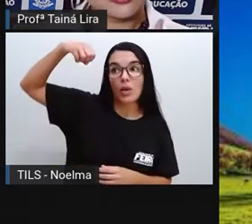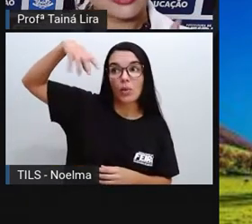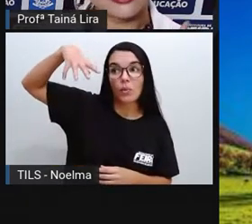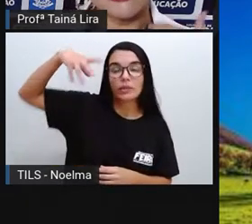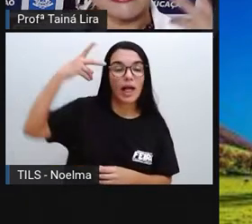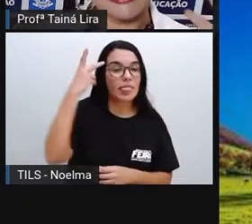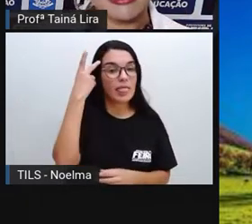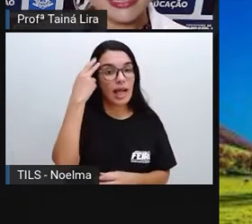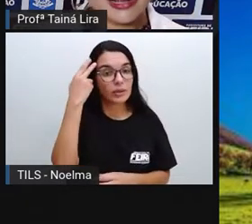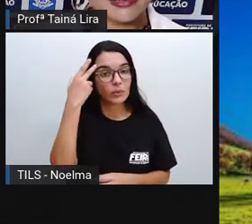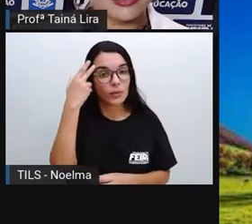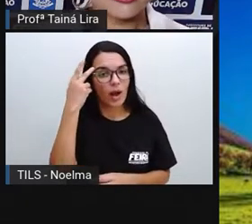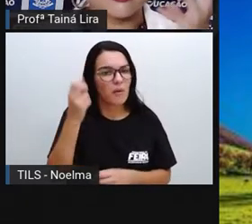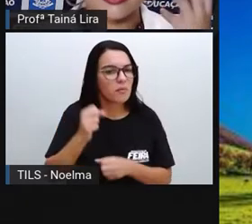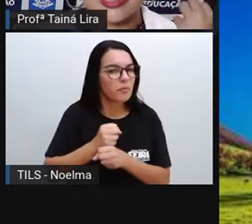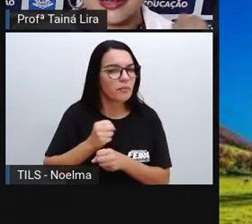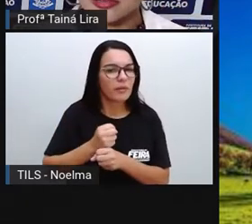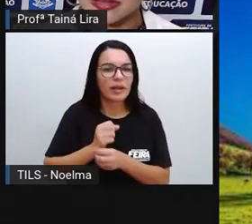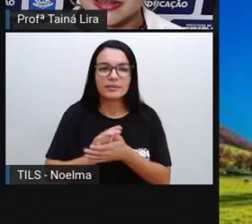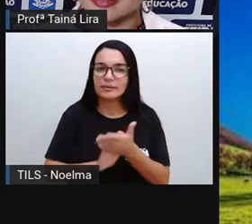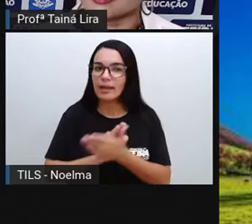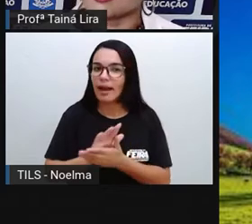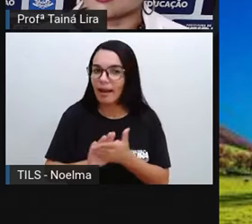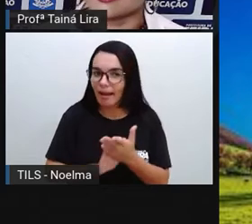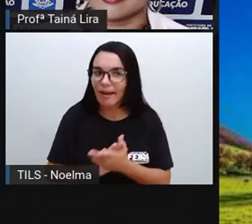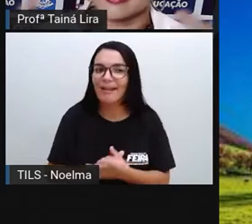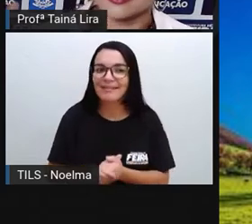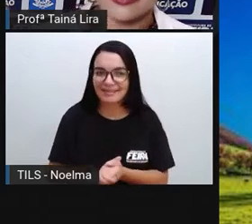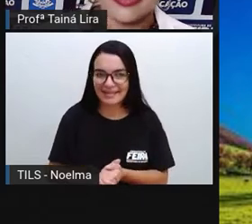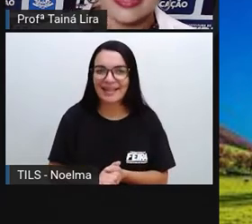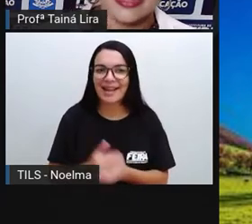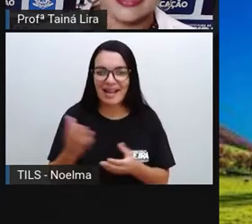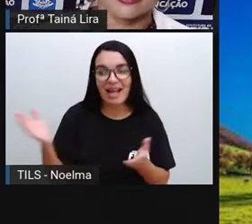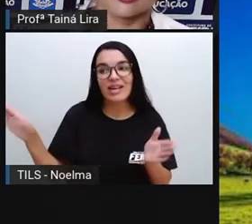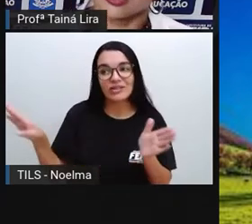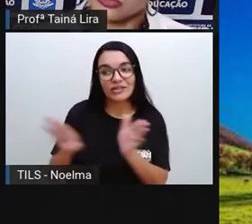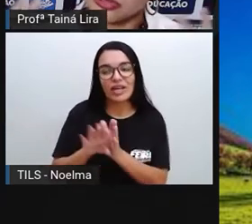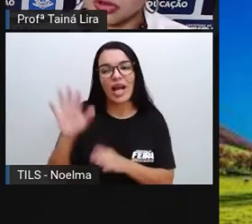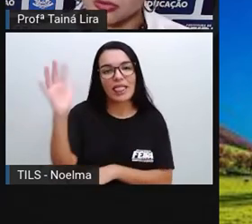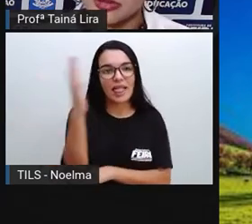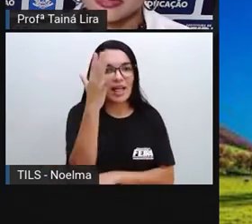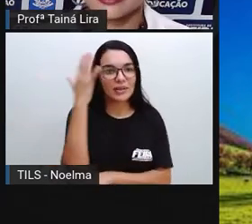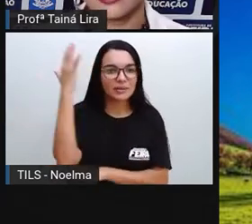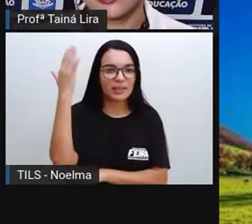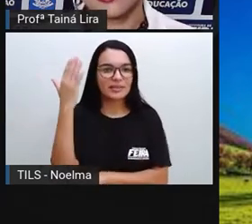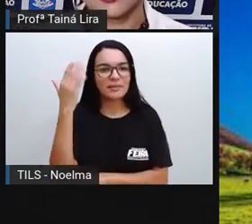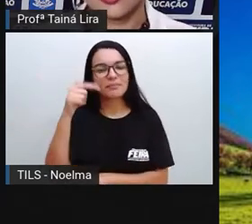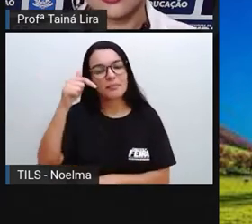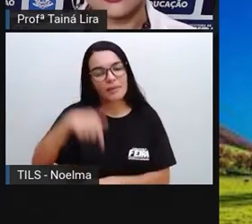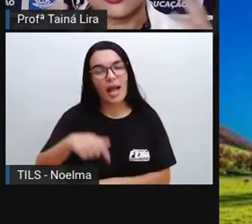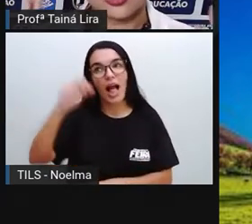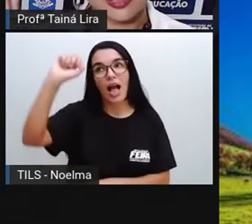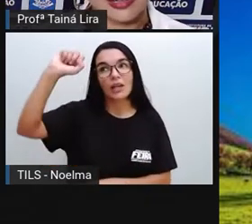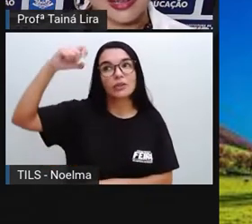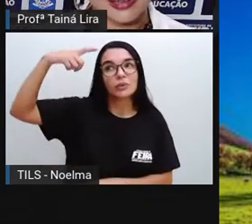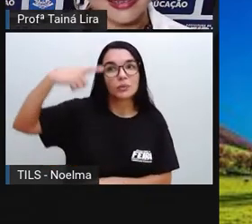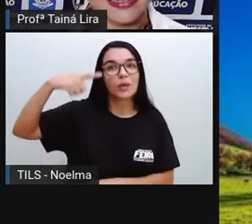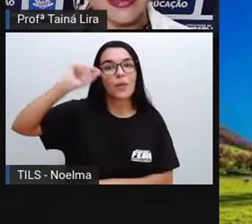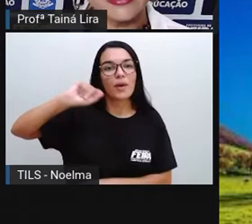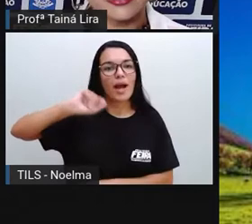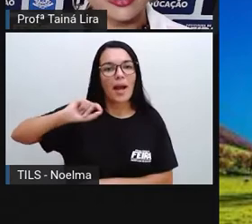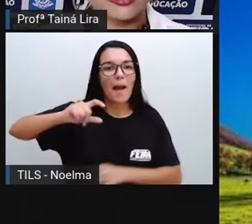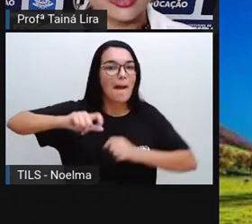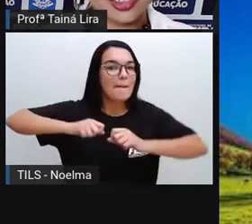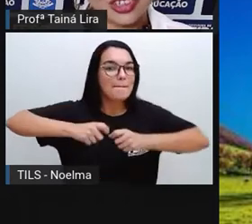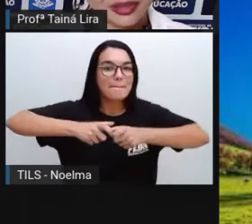aquela luz que não é fabricada, é a luz que vem da natureza. No nosso caso, é a luz do sol, que é a maior estrela aí,